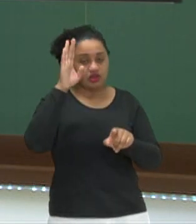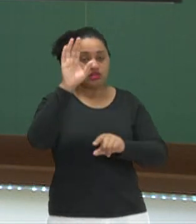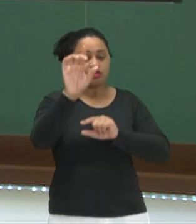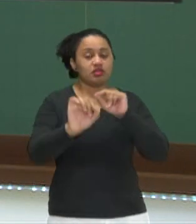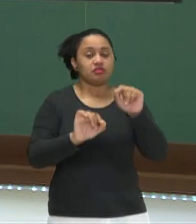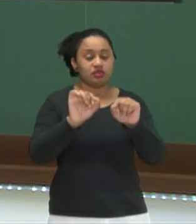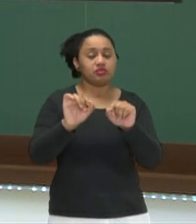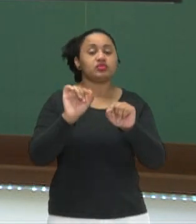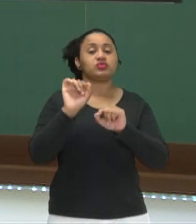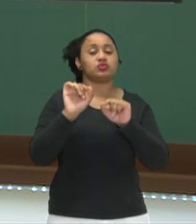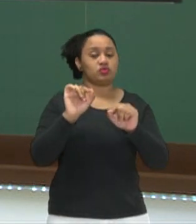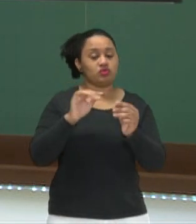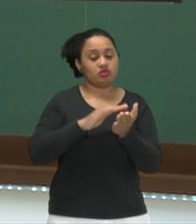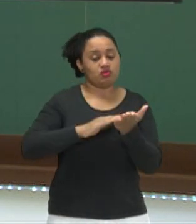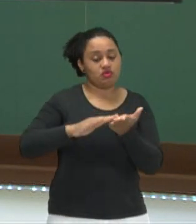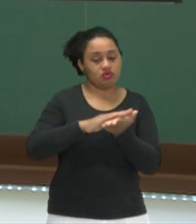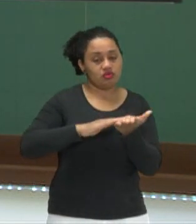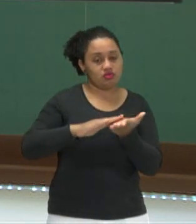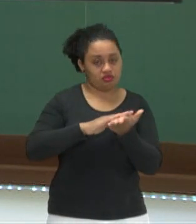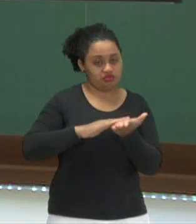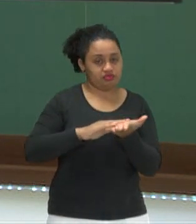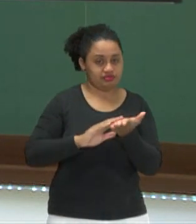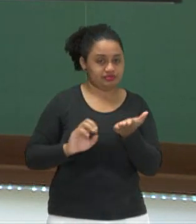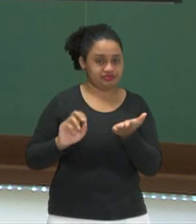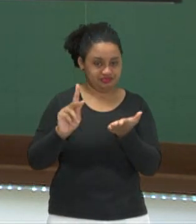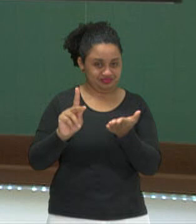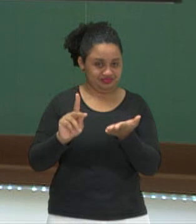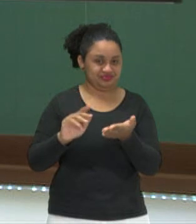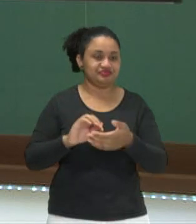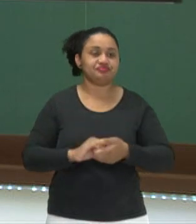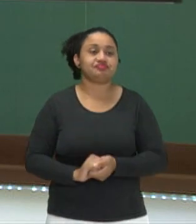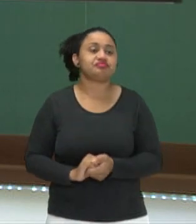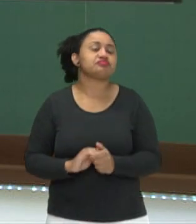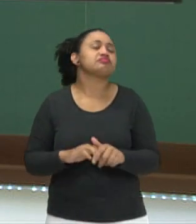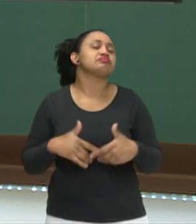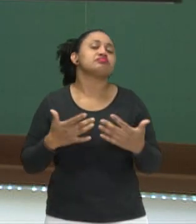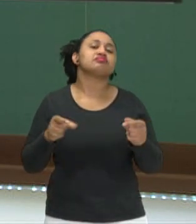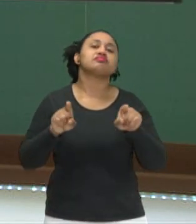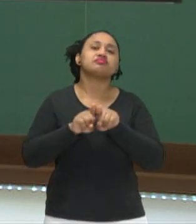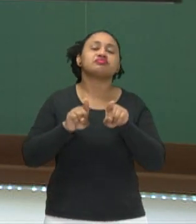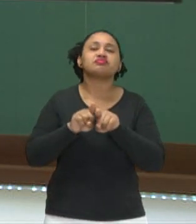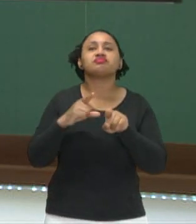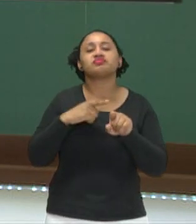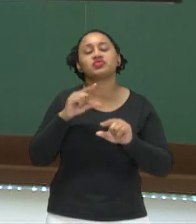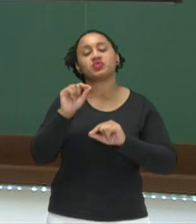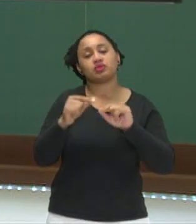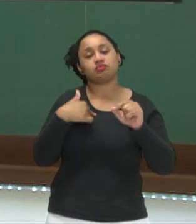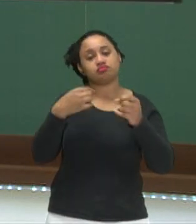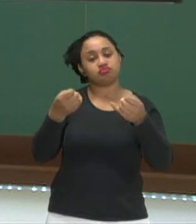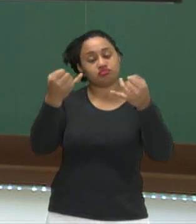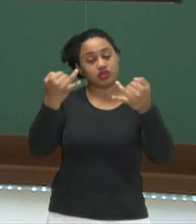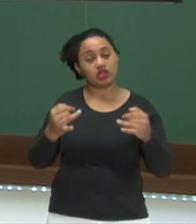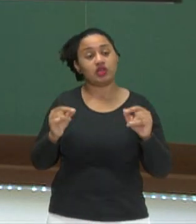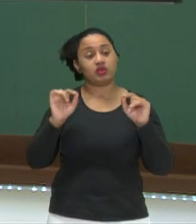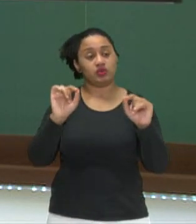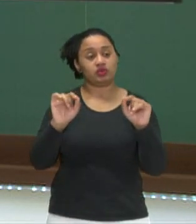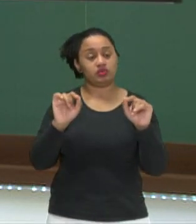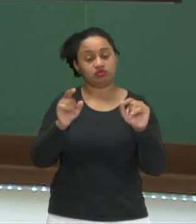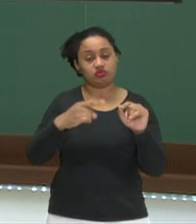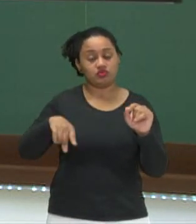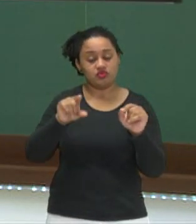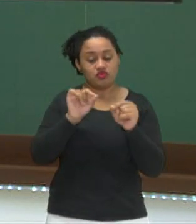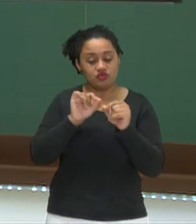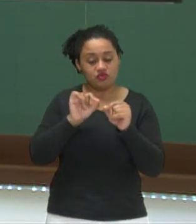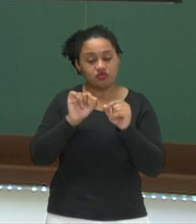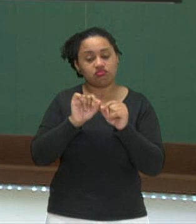da nossa superfície da base. Tranquilo? Daí vem aquele acaso que eu tenho que falar com vocês, né? De vocês